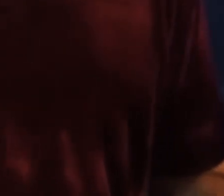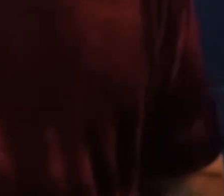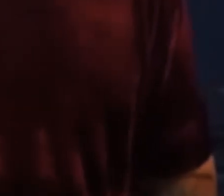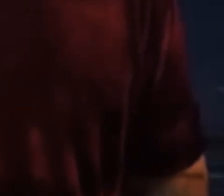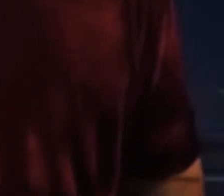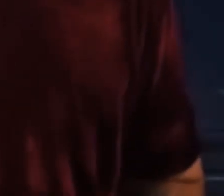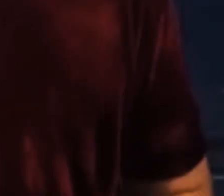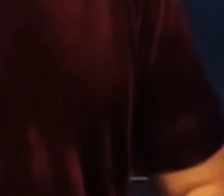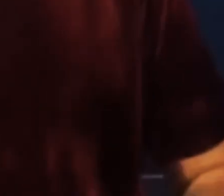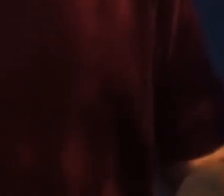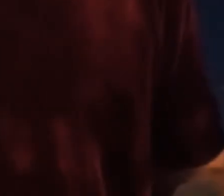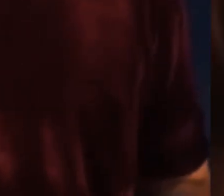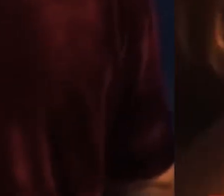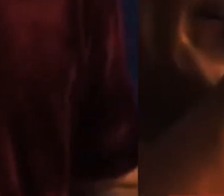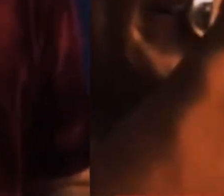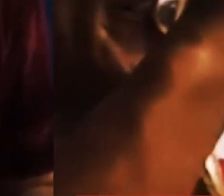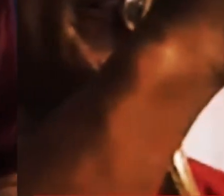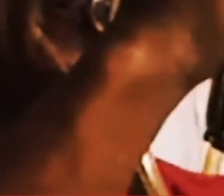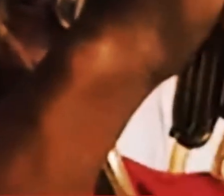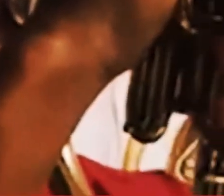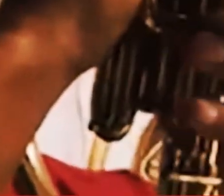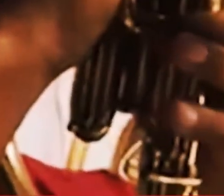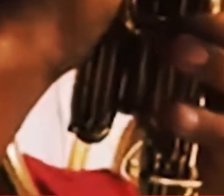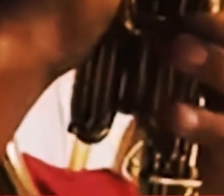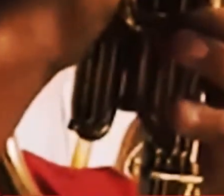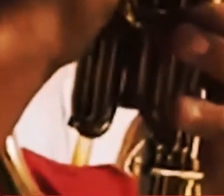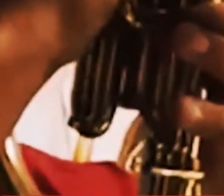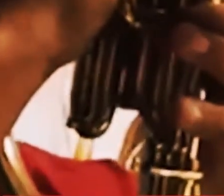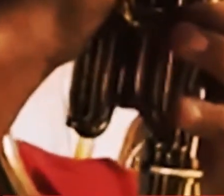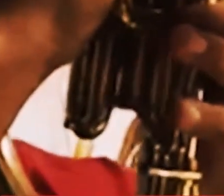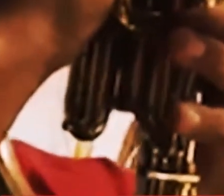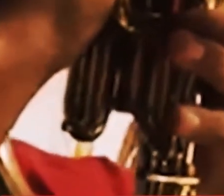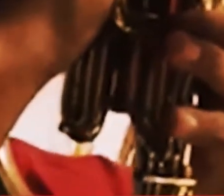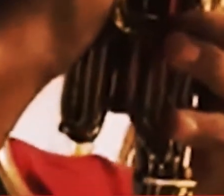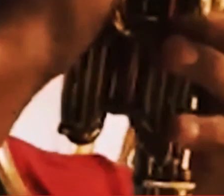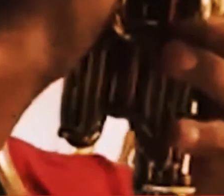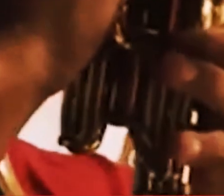Coração arrancado, peito, boca aberta.